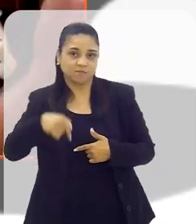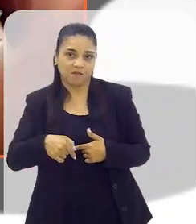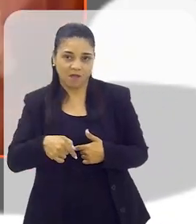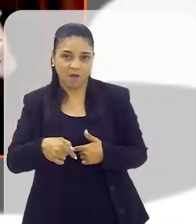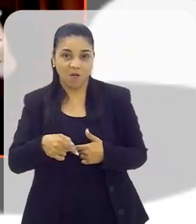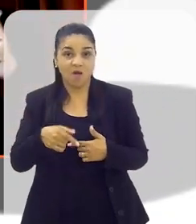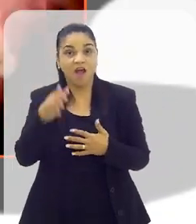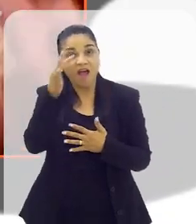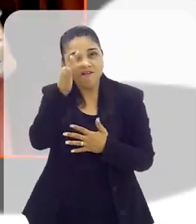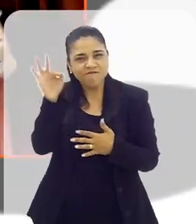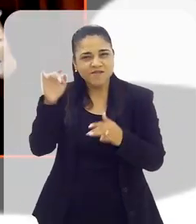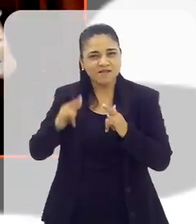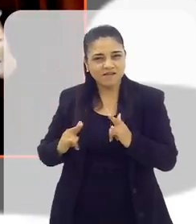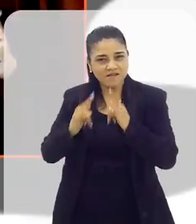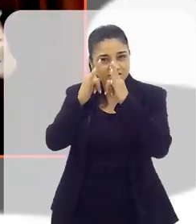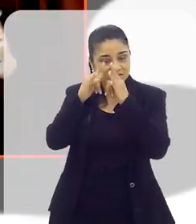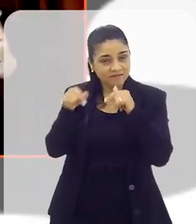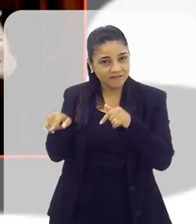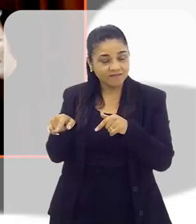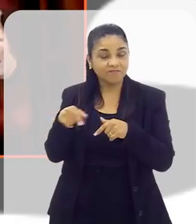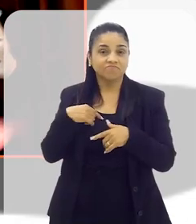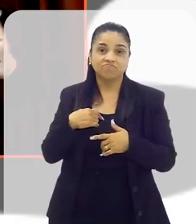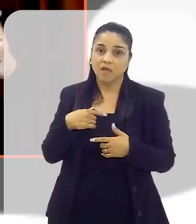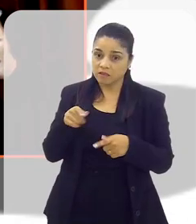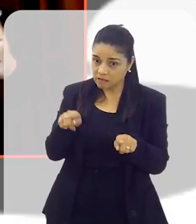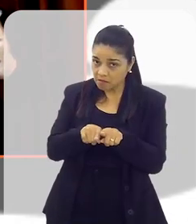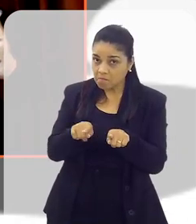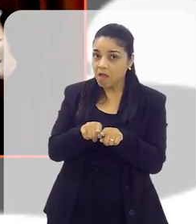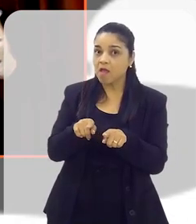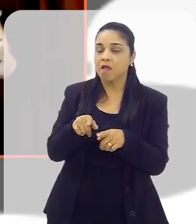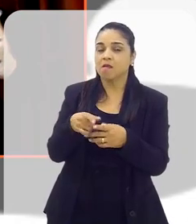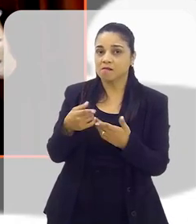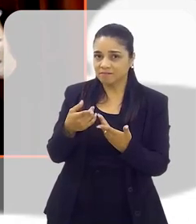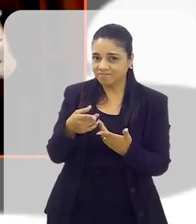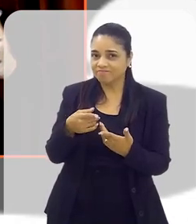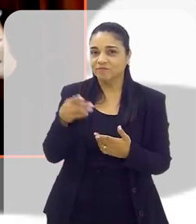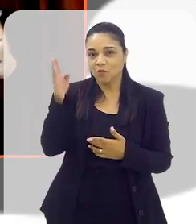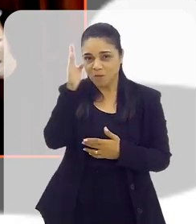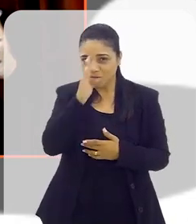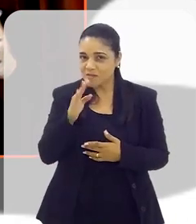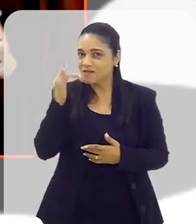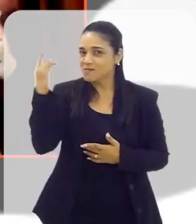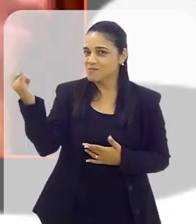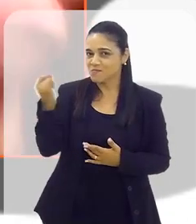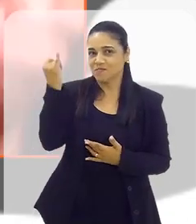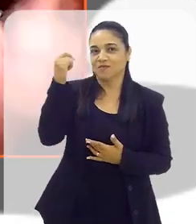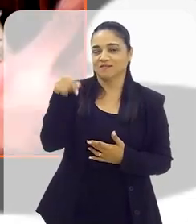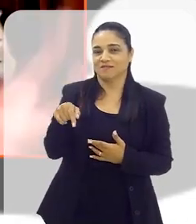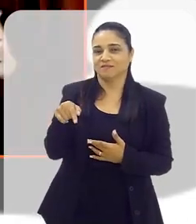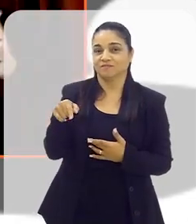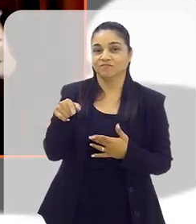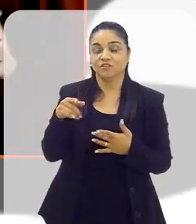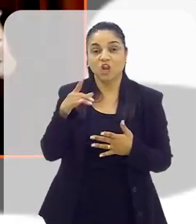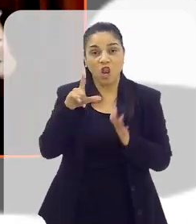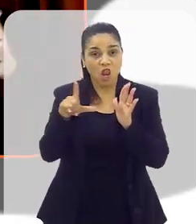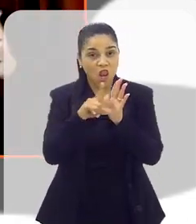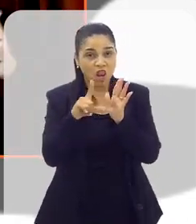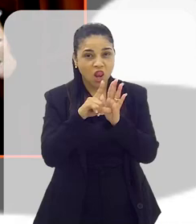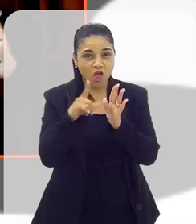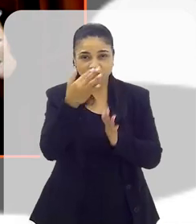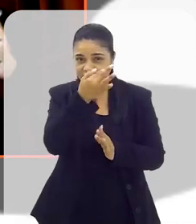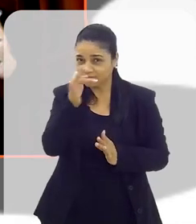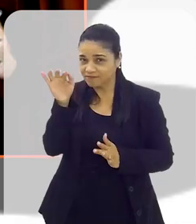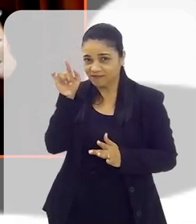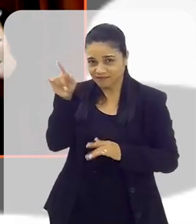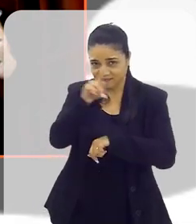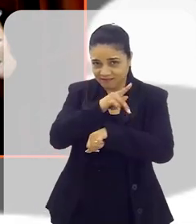você que até para a própria França, nós nos tornamos um mercado prioritário. As grandes lojas francesas foram